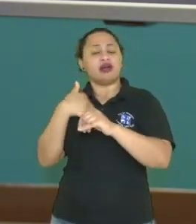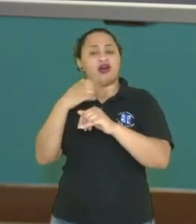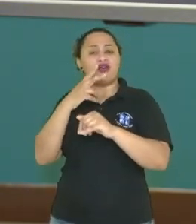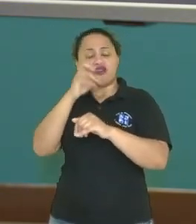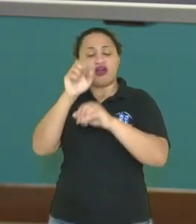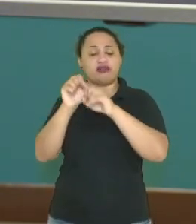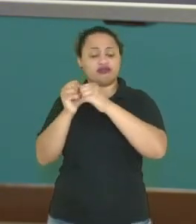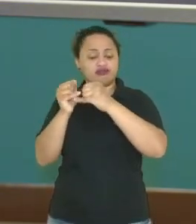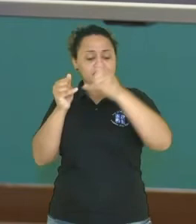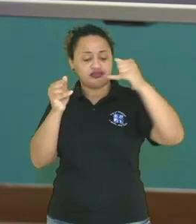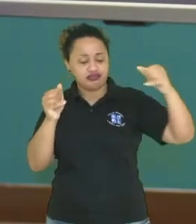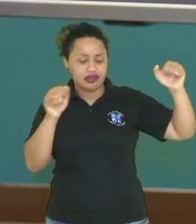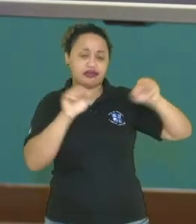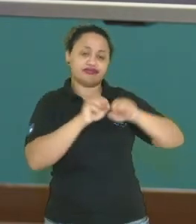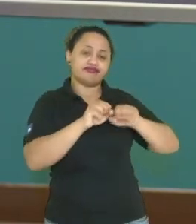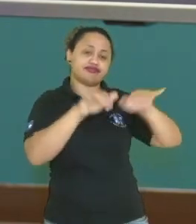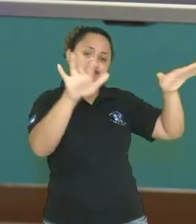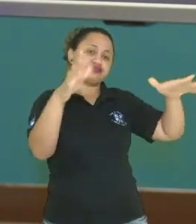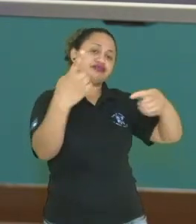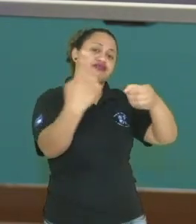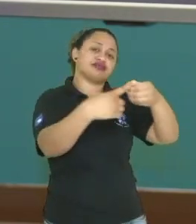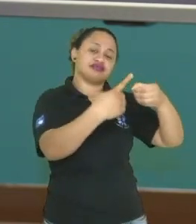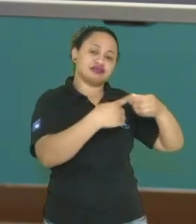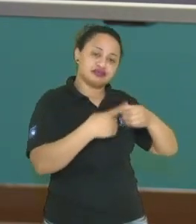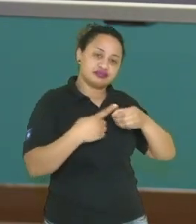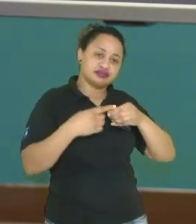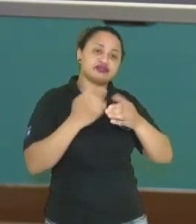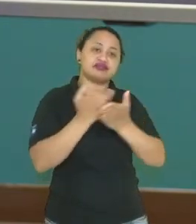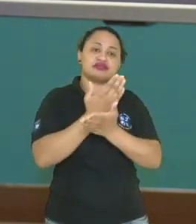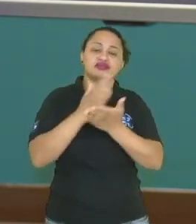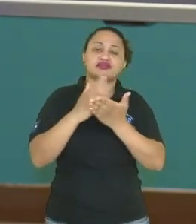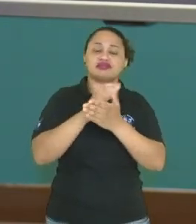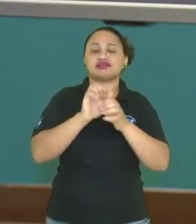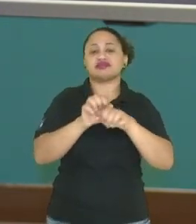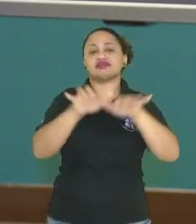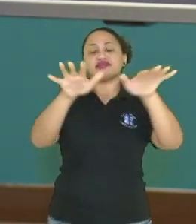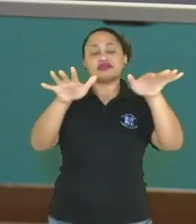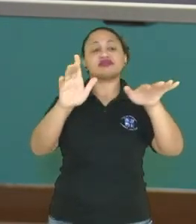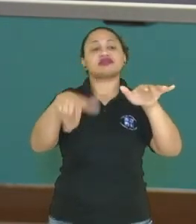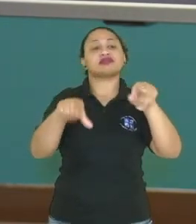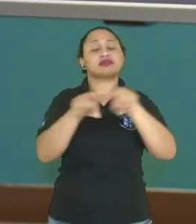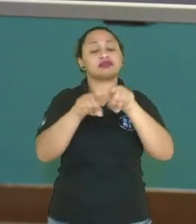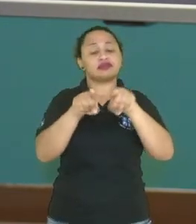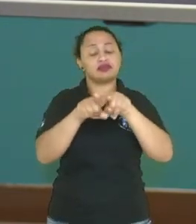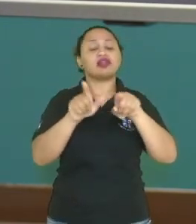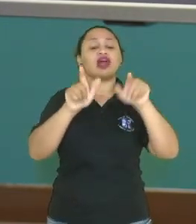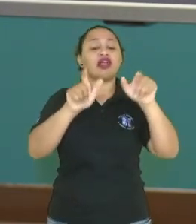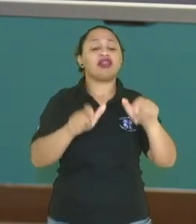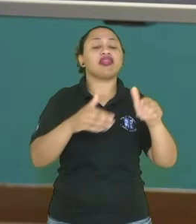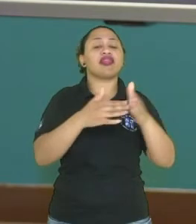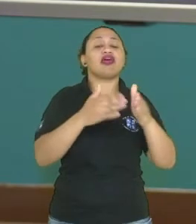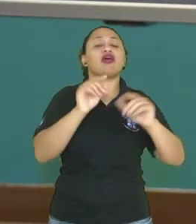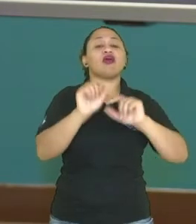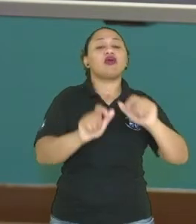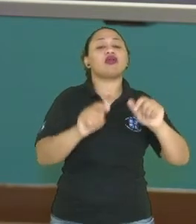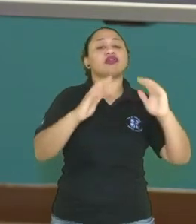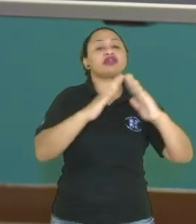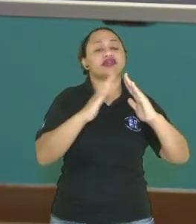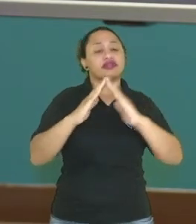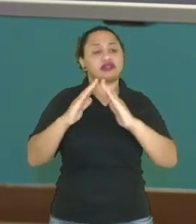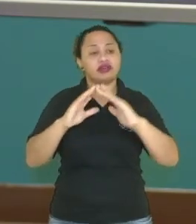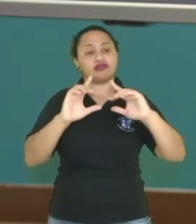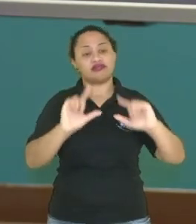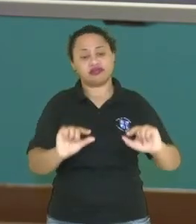as cidades, né, e ali, redistribuídas e até chegar ali na casa, onde a voltagem dela é reduzida,